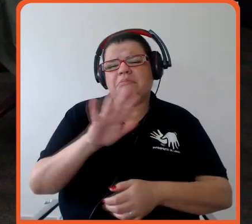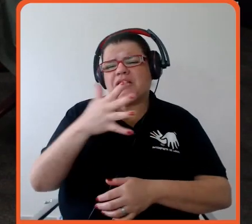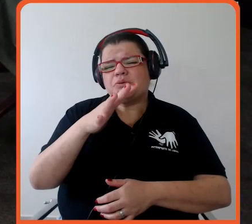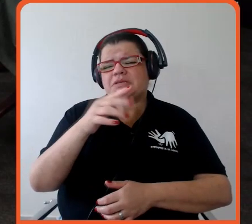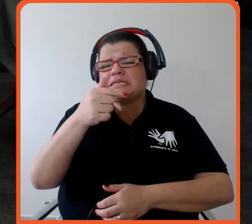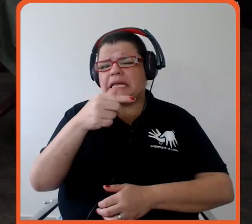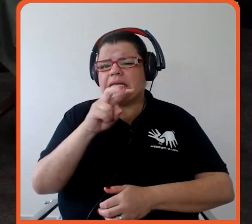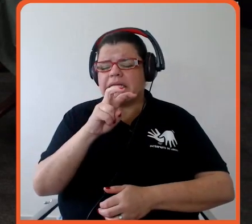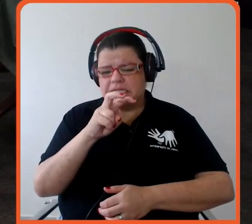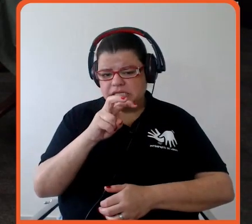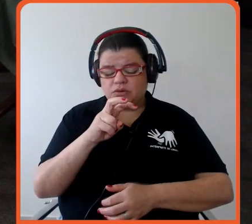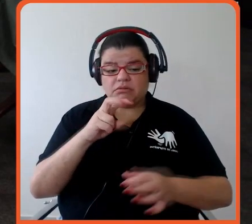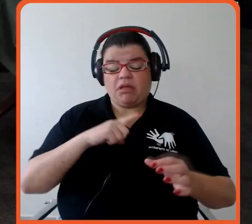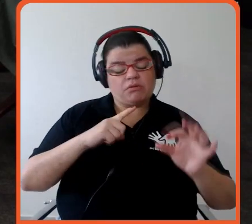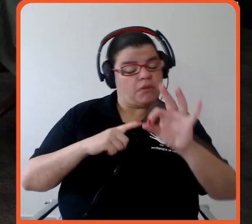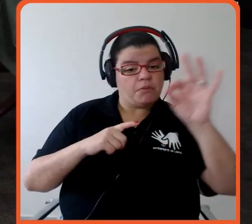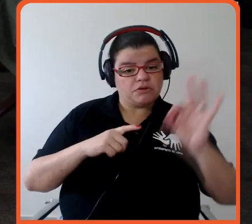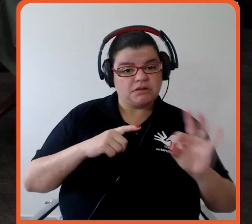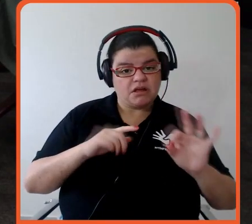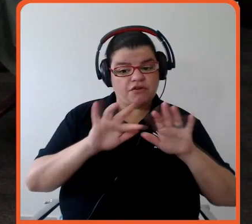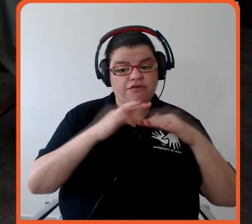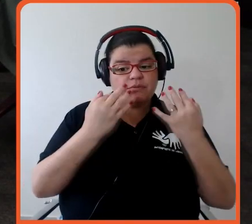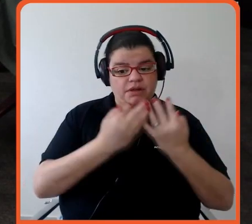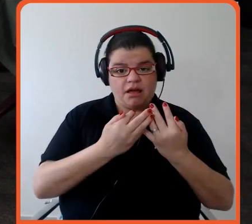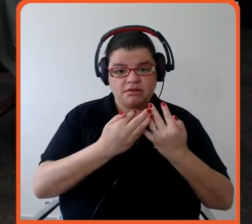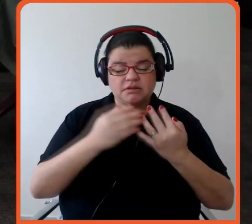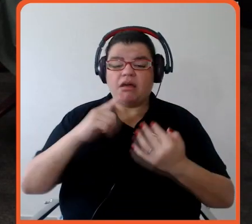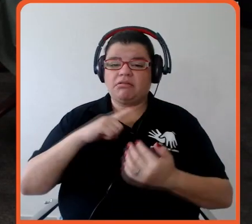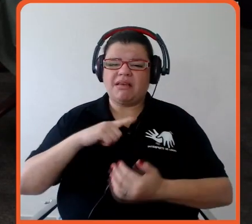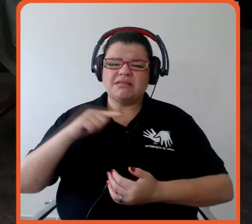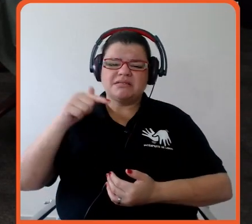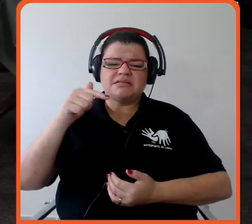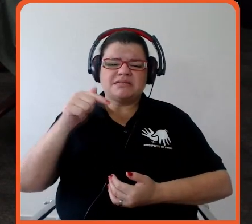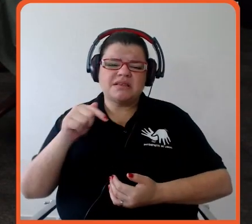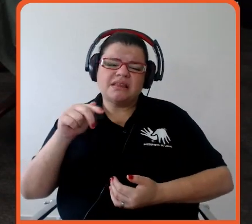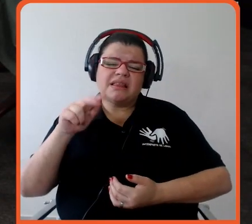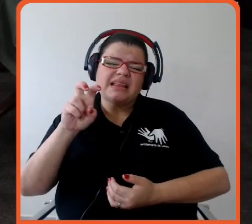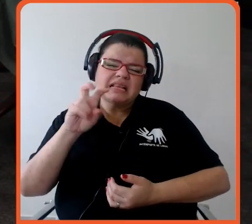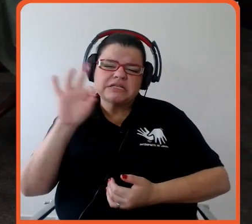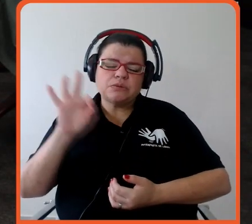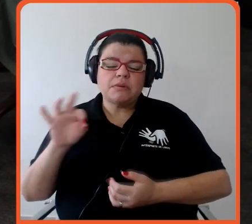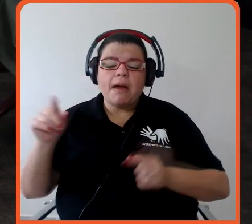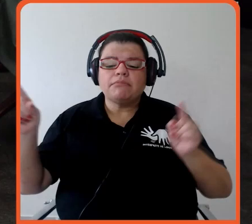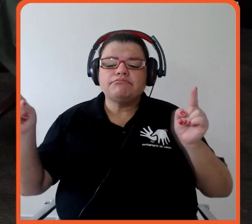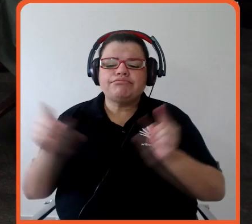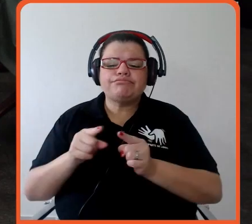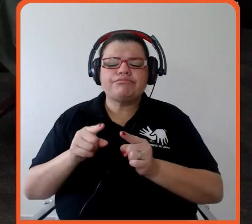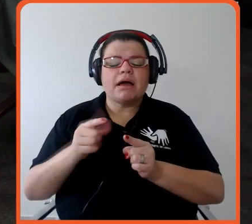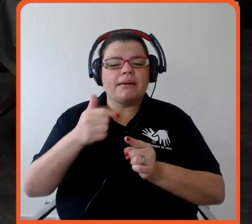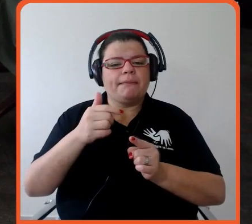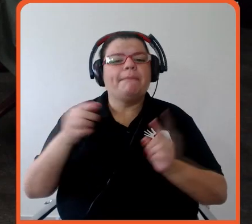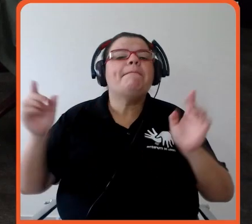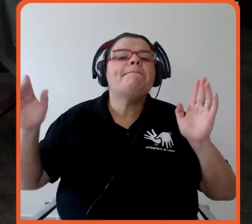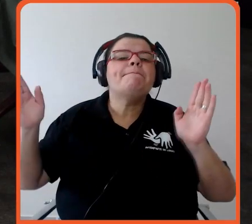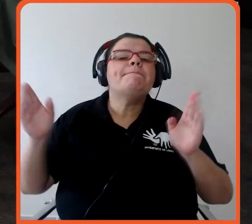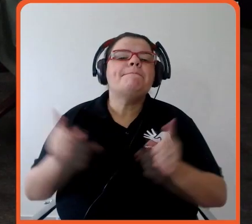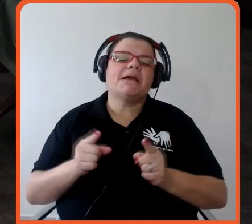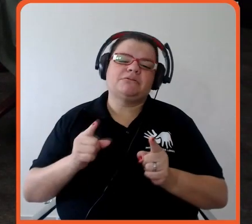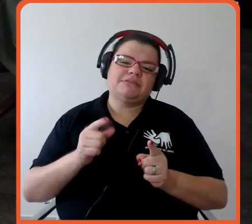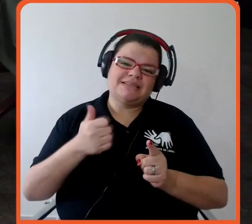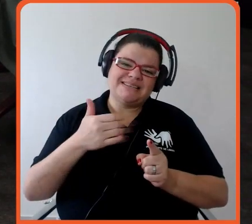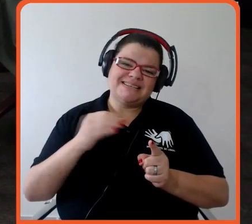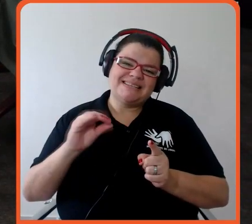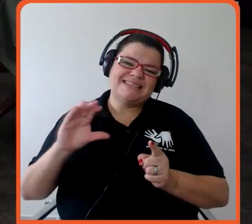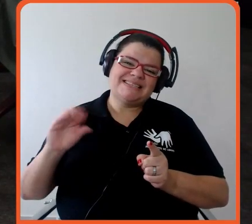% tem menos de 100 hectares, né, e elas estão praticamente muito no